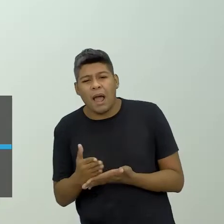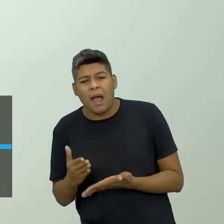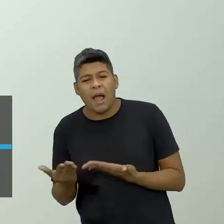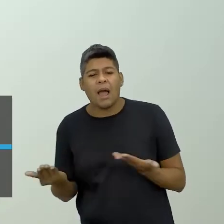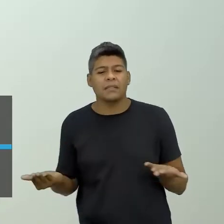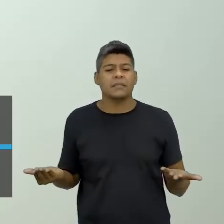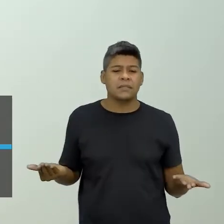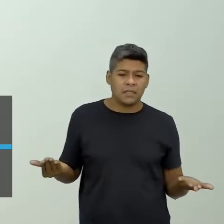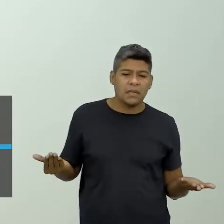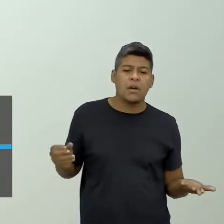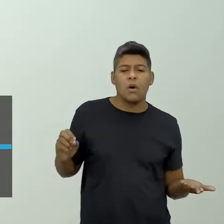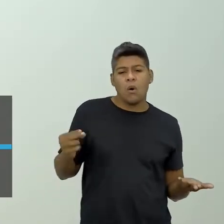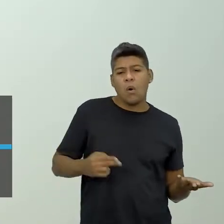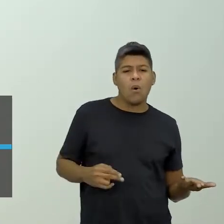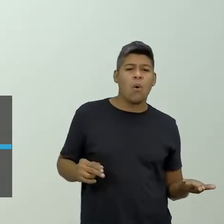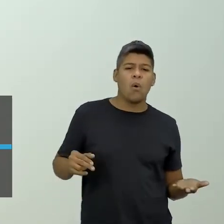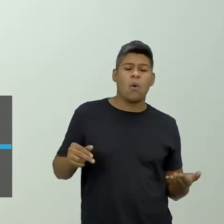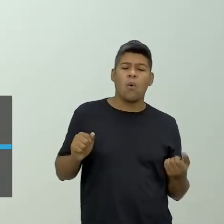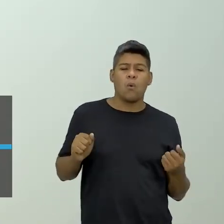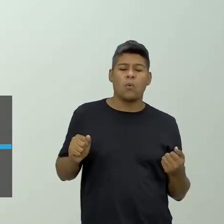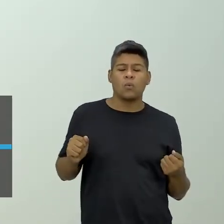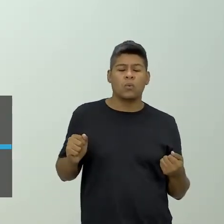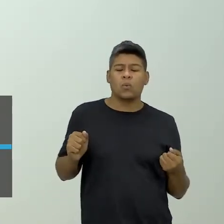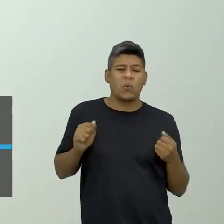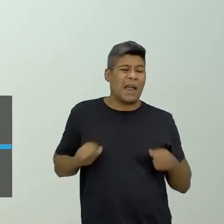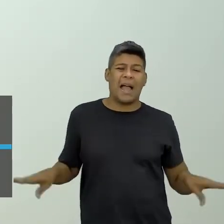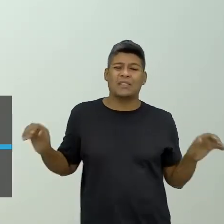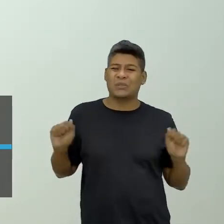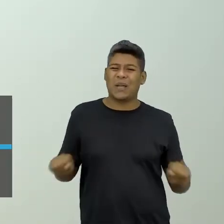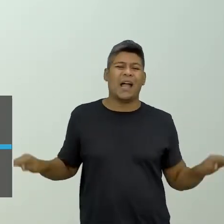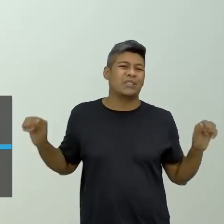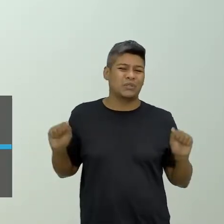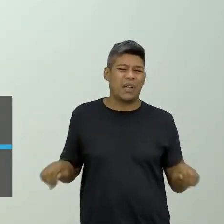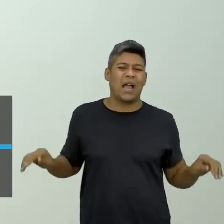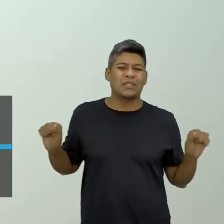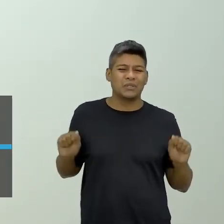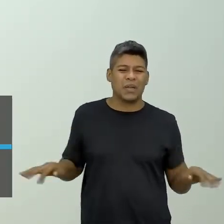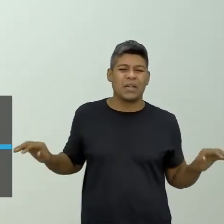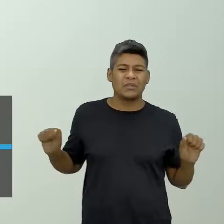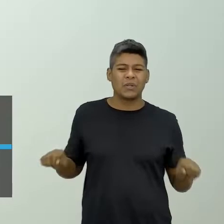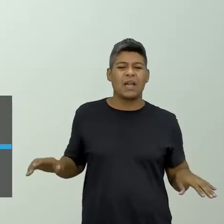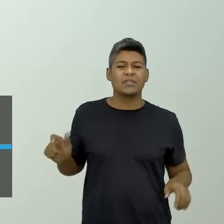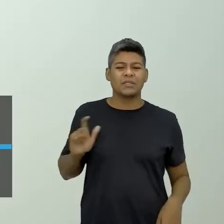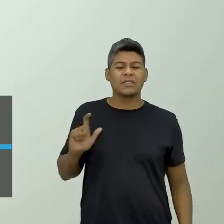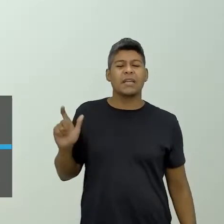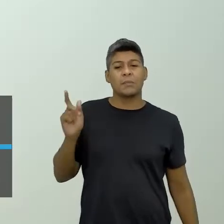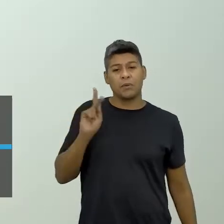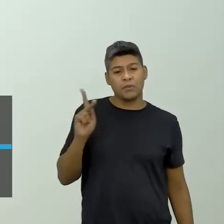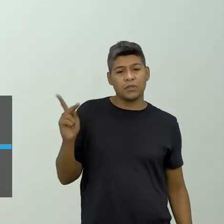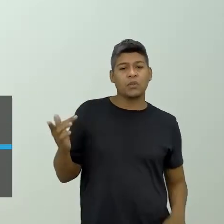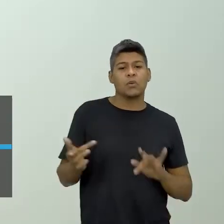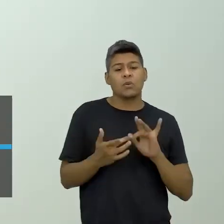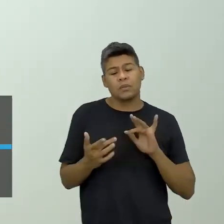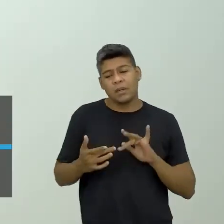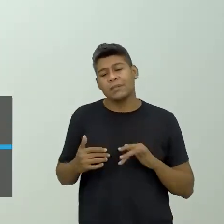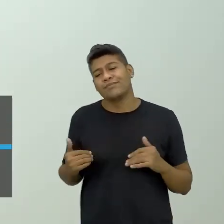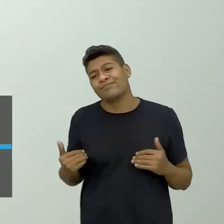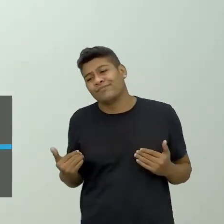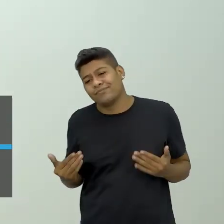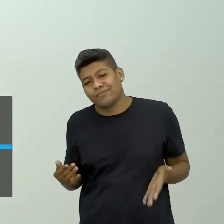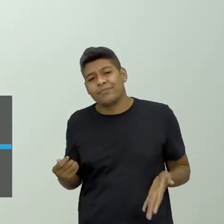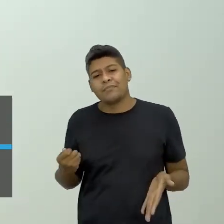sobrava um pouquinho ou não sobrou nada. Eu até ainda comentei que teve professores que entrou em contato comigo e falou que